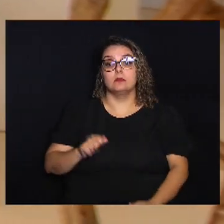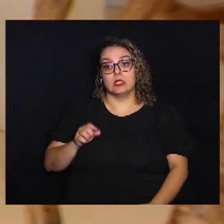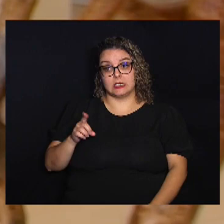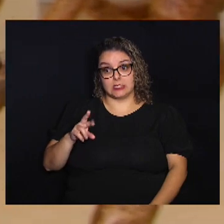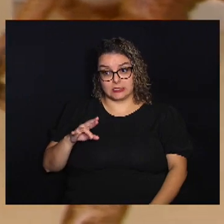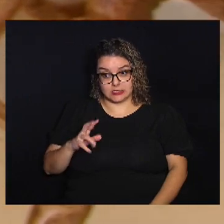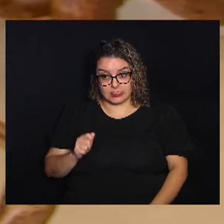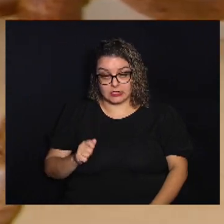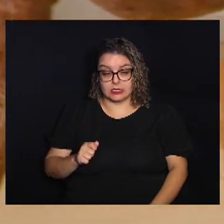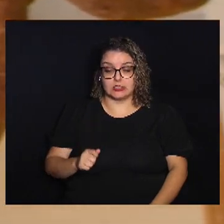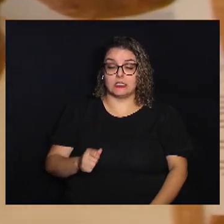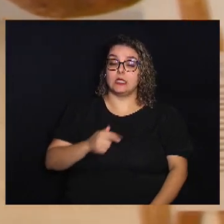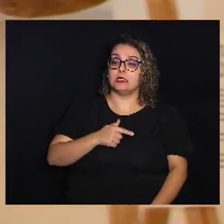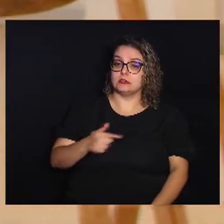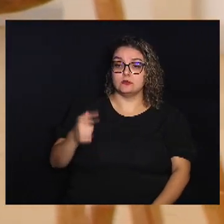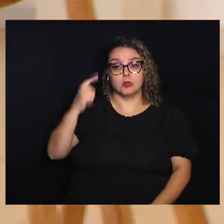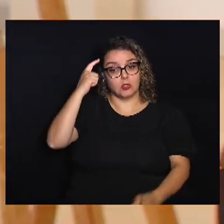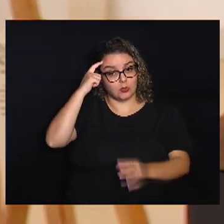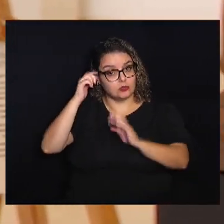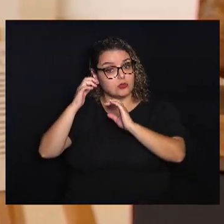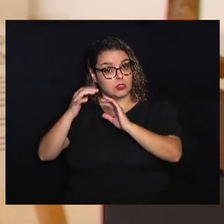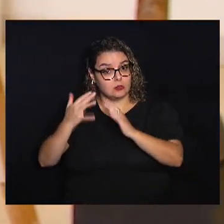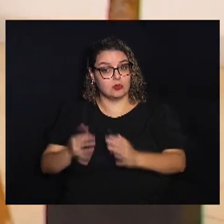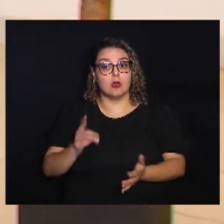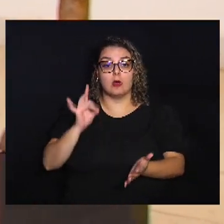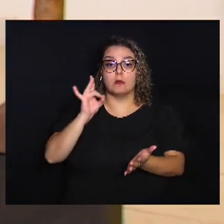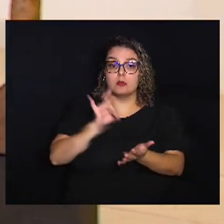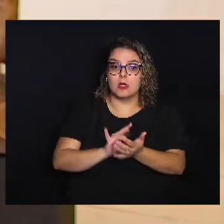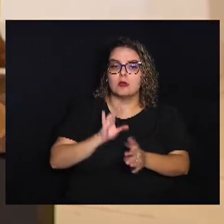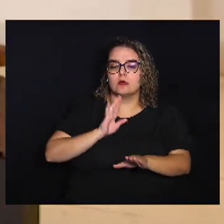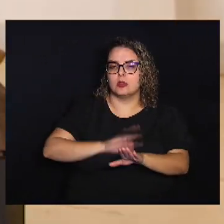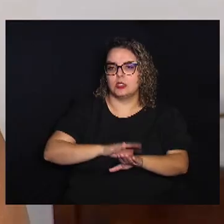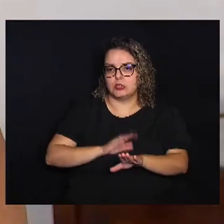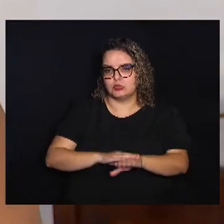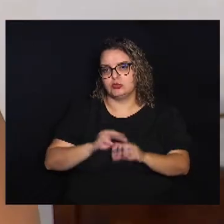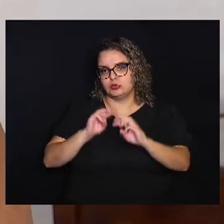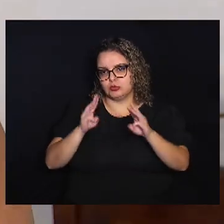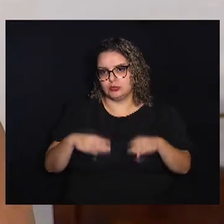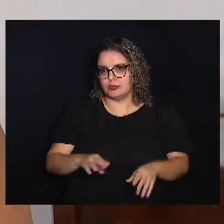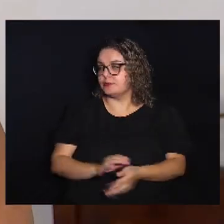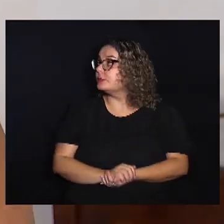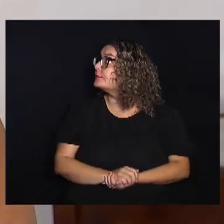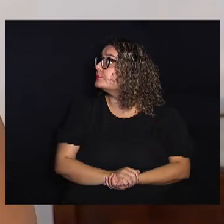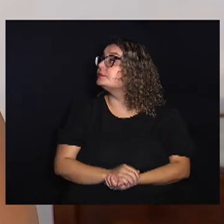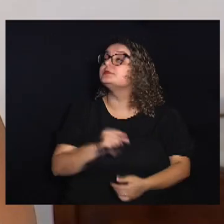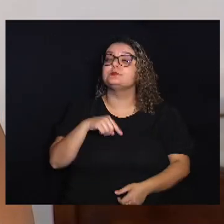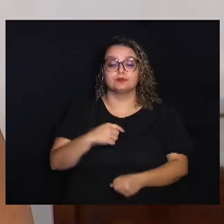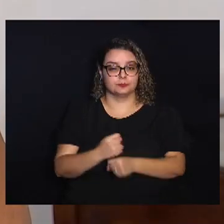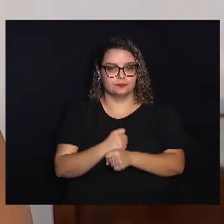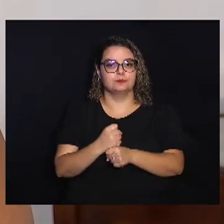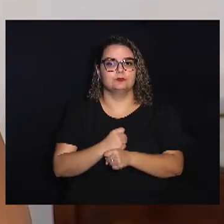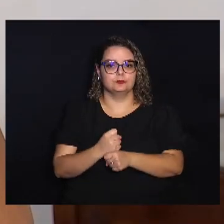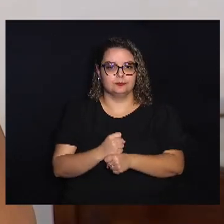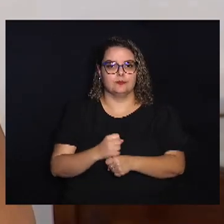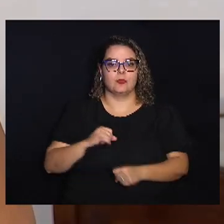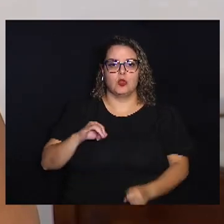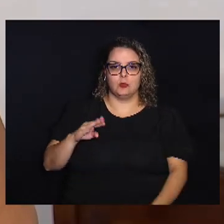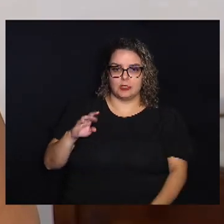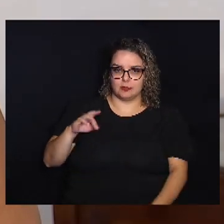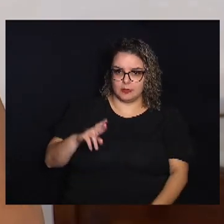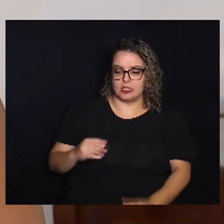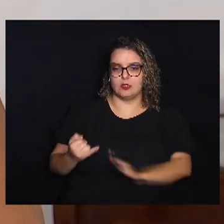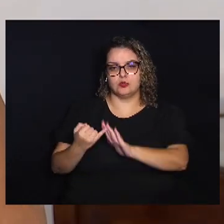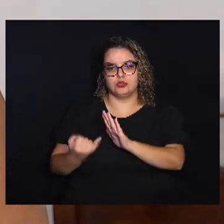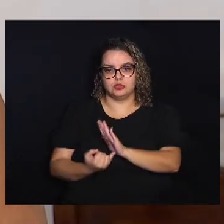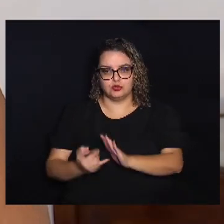A semana Traz uma reflexão Sobre a real Atuação dos museus Neste ano O IBRAM Que é o Instituto Brasileiro Dos